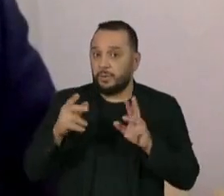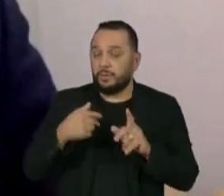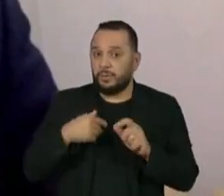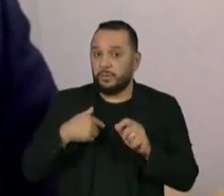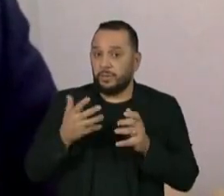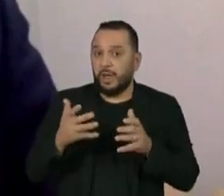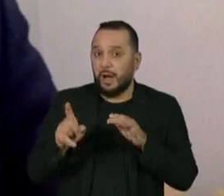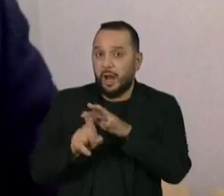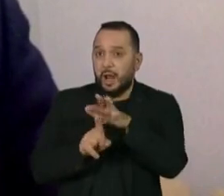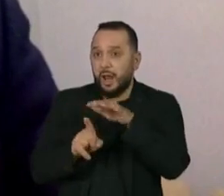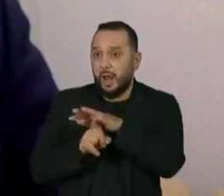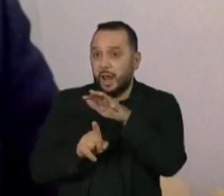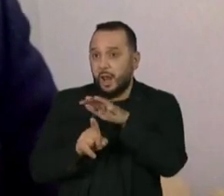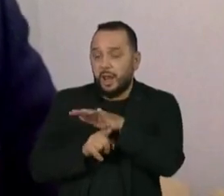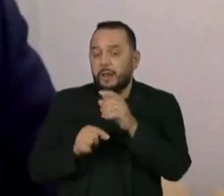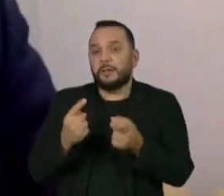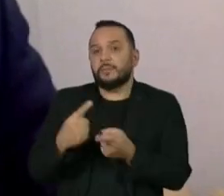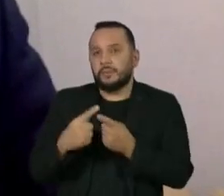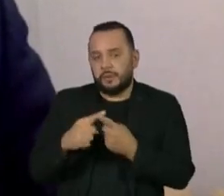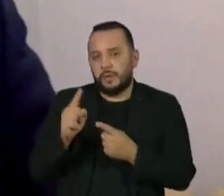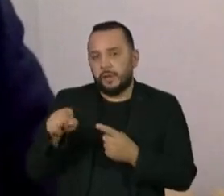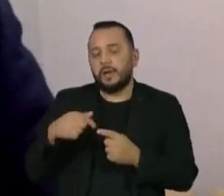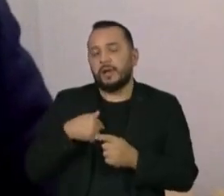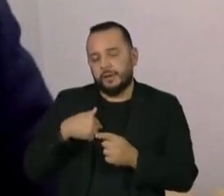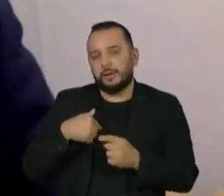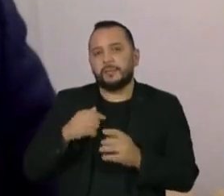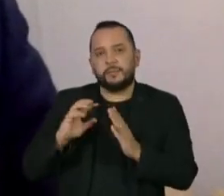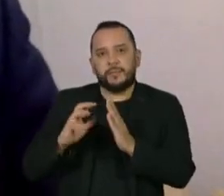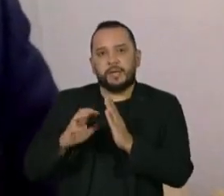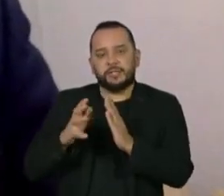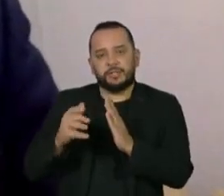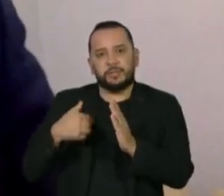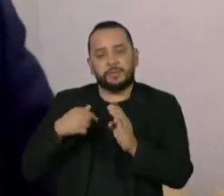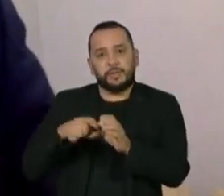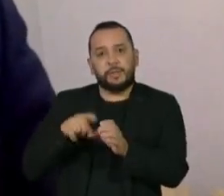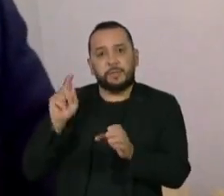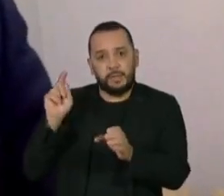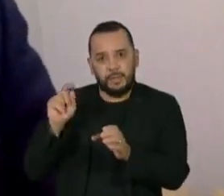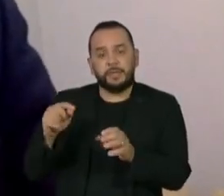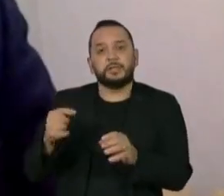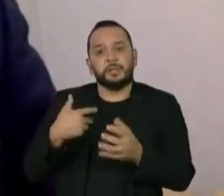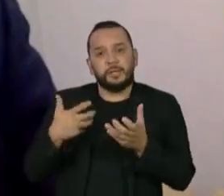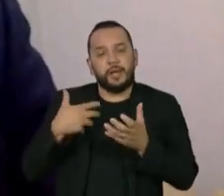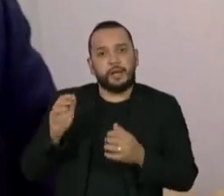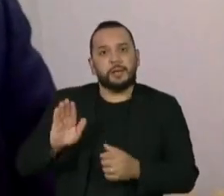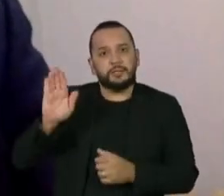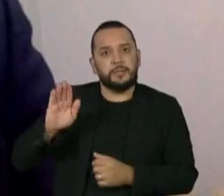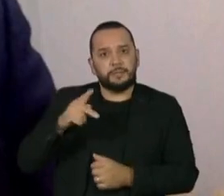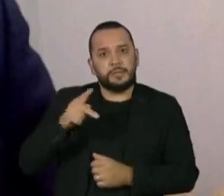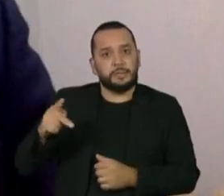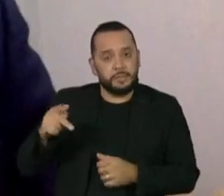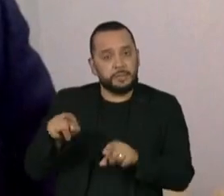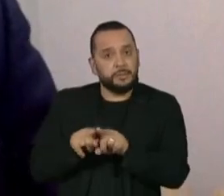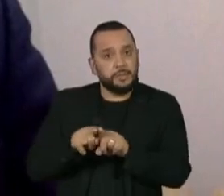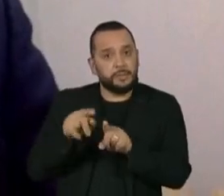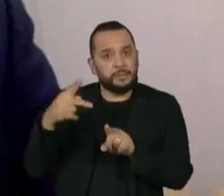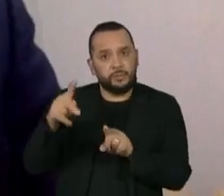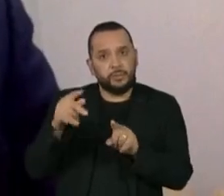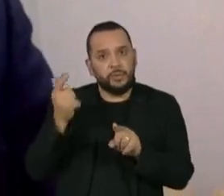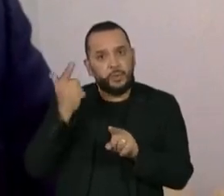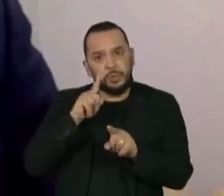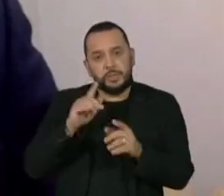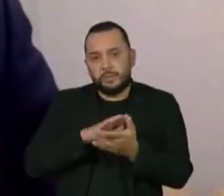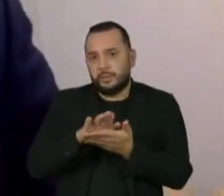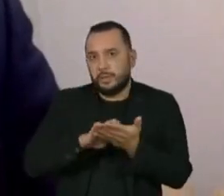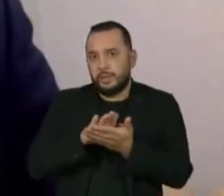momento, porque é um partido que está solto, ensaiou algumas candidaturas presidenciais, inclusive a sua, não deu certo, mas é um partido com